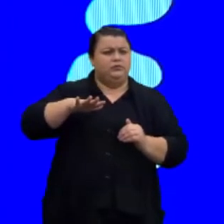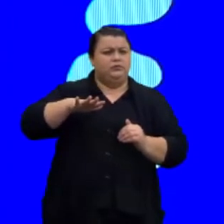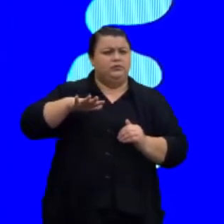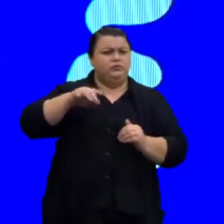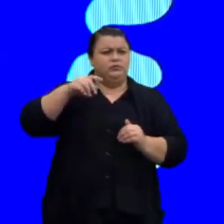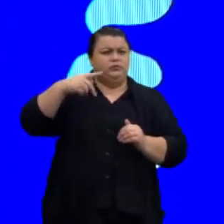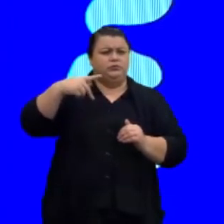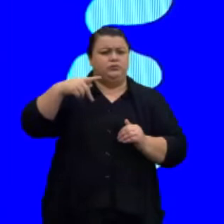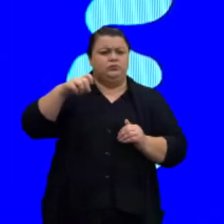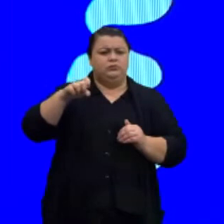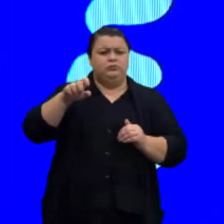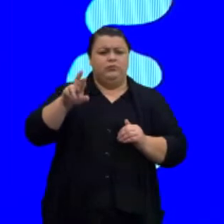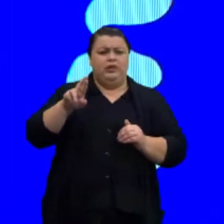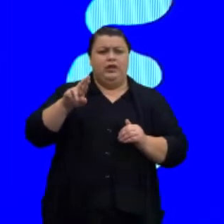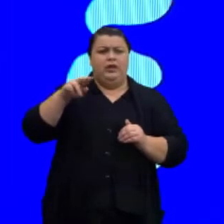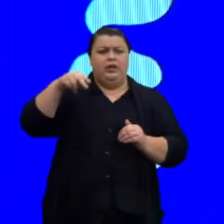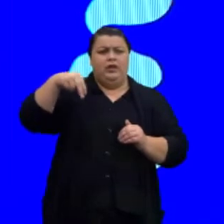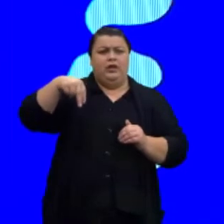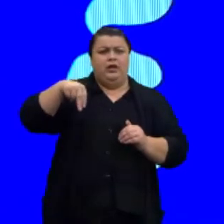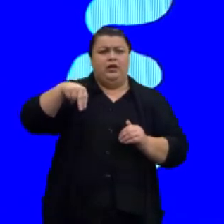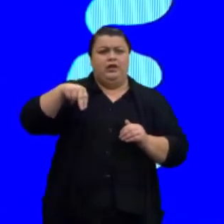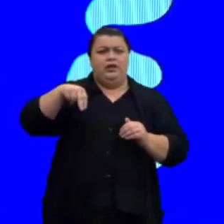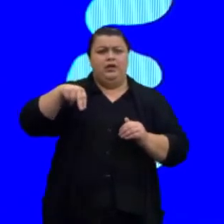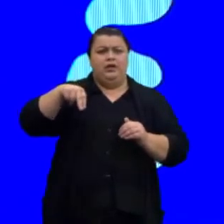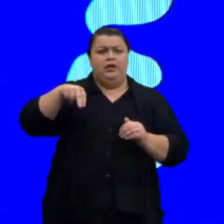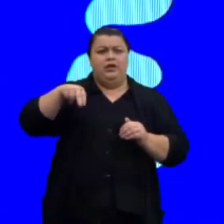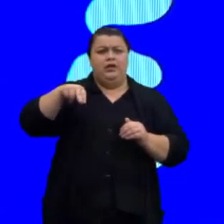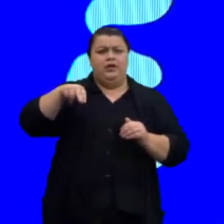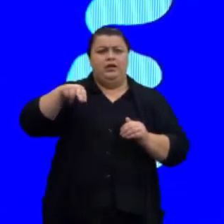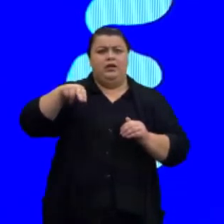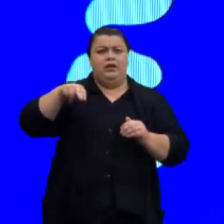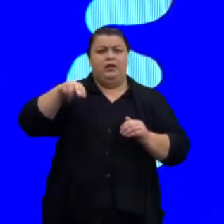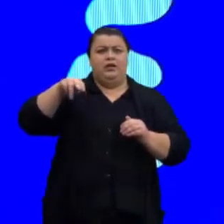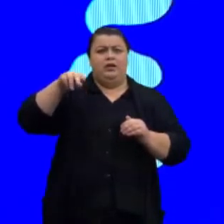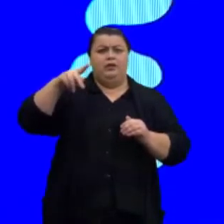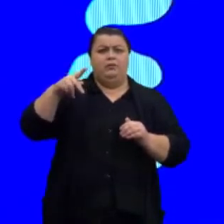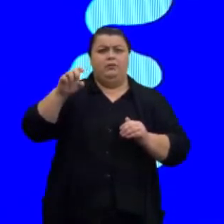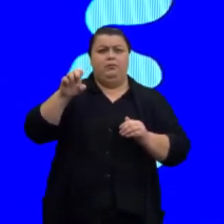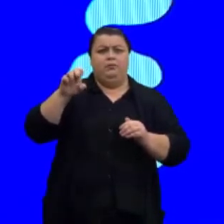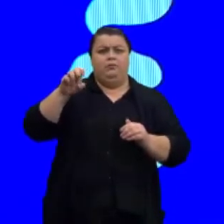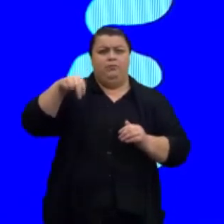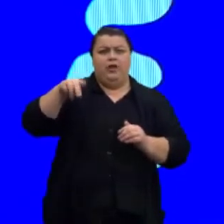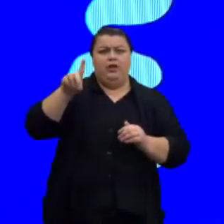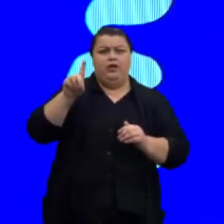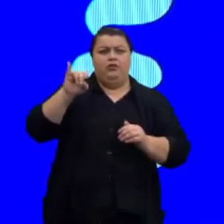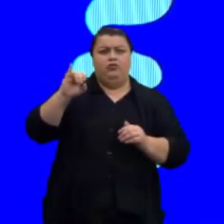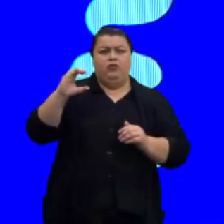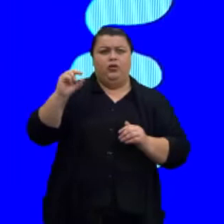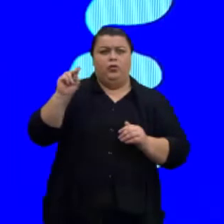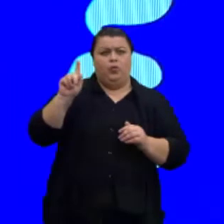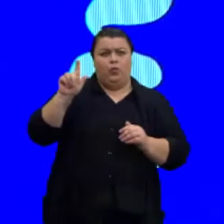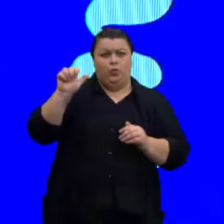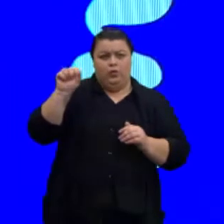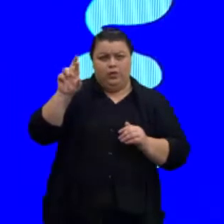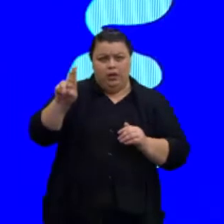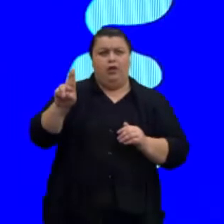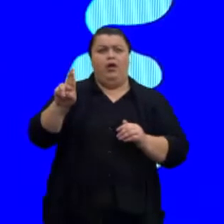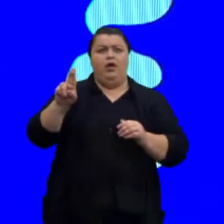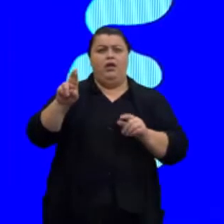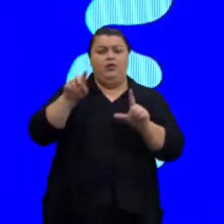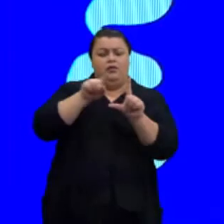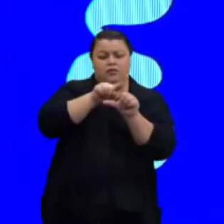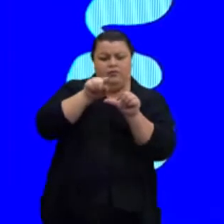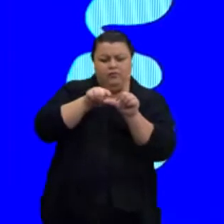ao plano, ou seja, formando um ângulo de 90 graus com o plano, que nós temos o plano, nós temos essa reta